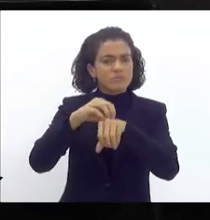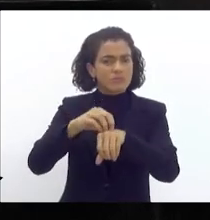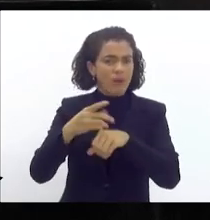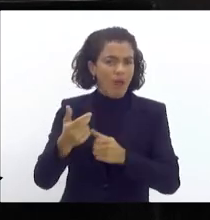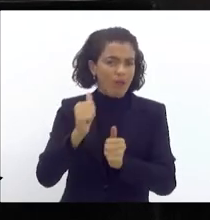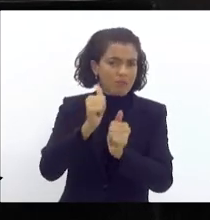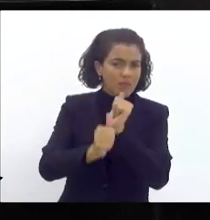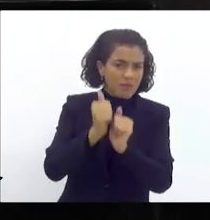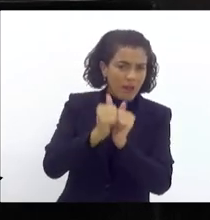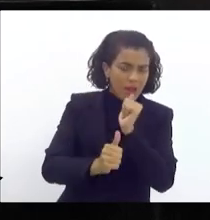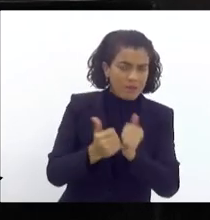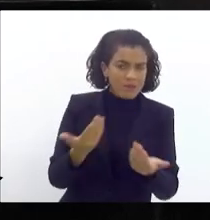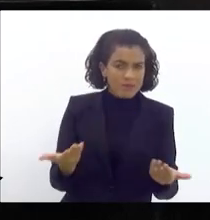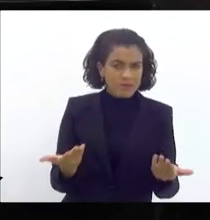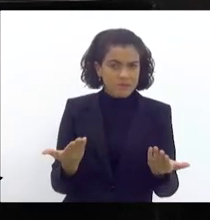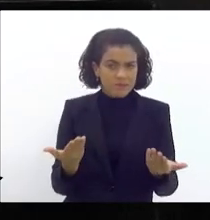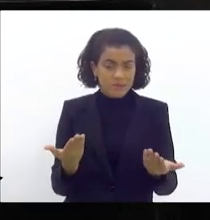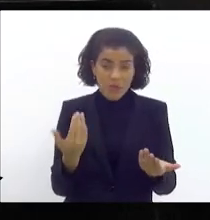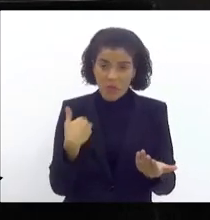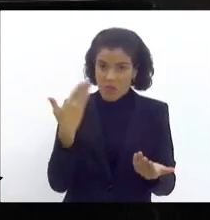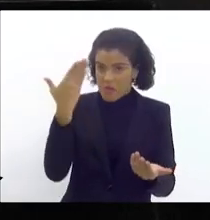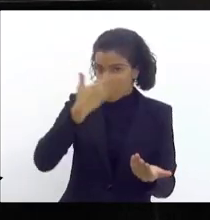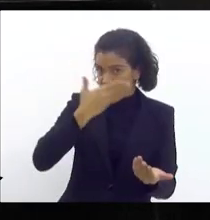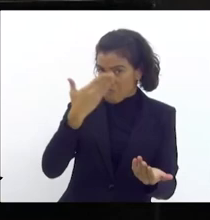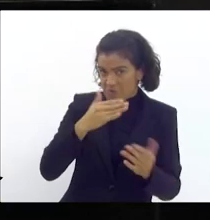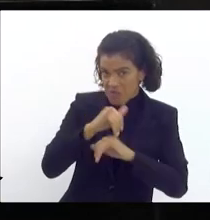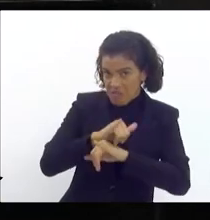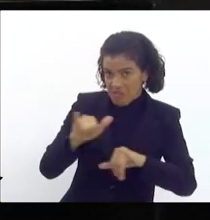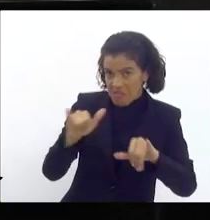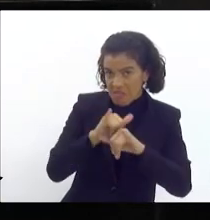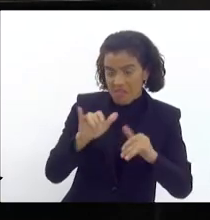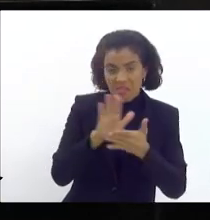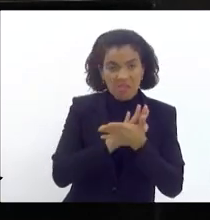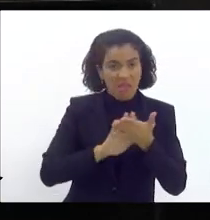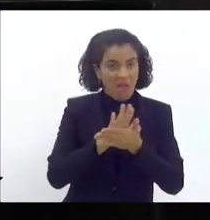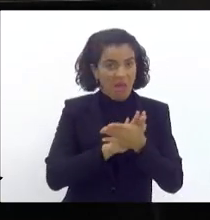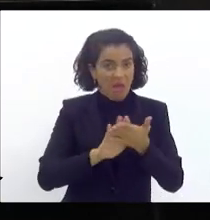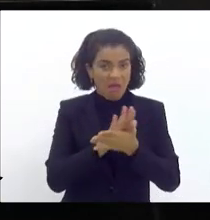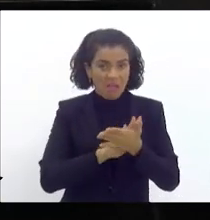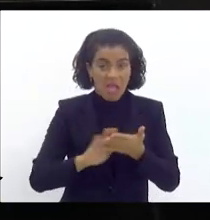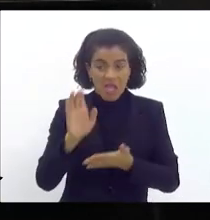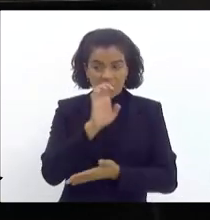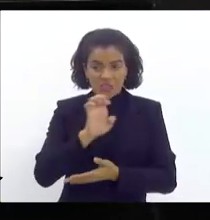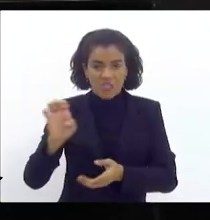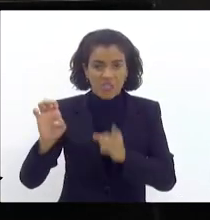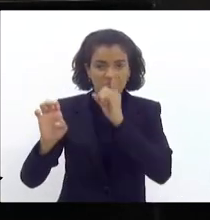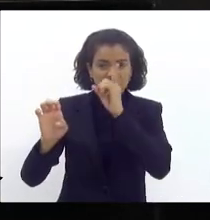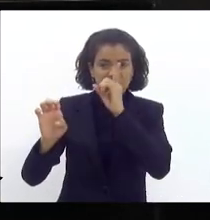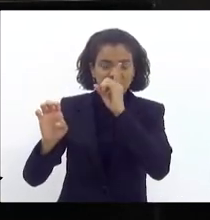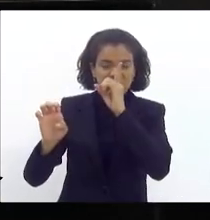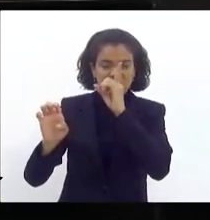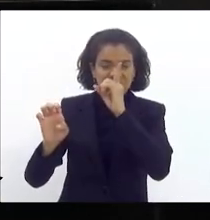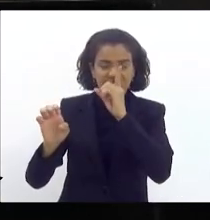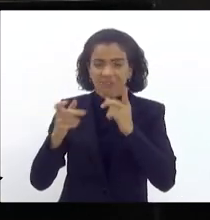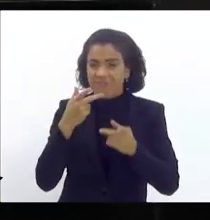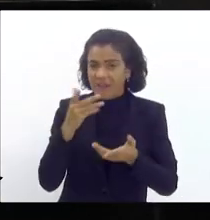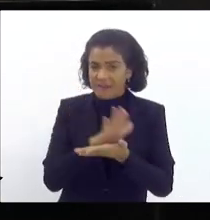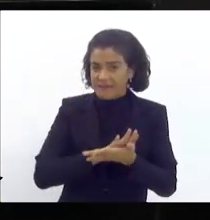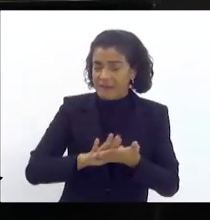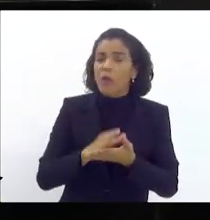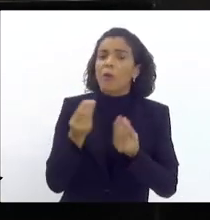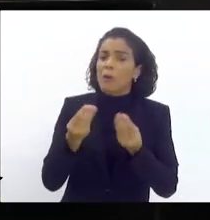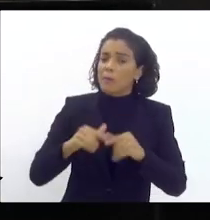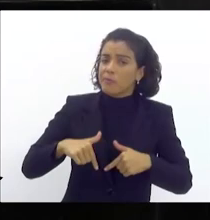Como é que faz? Não viu uma notícia? Não viu ninguém falar nada? A esquerda calada? Como é que faz?